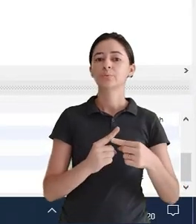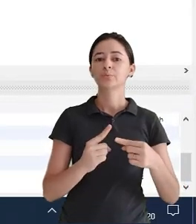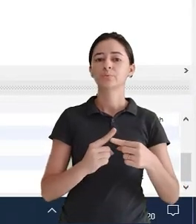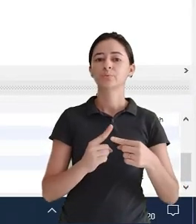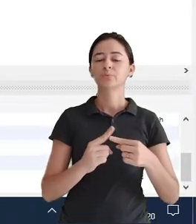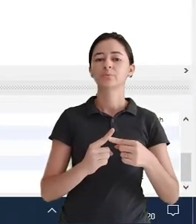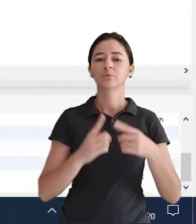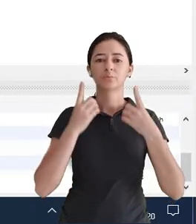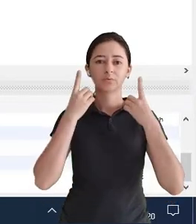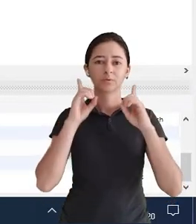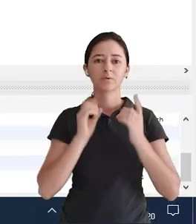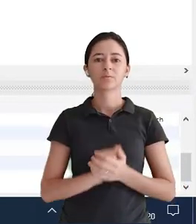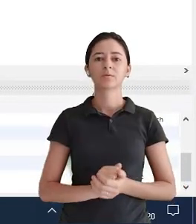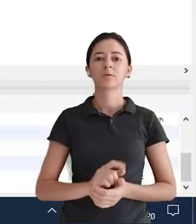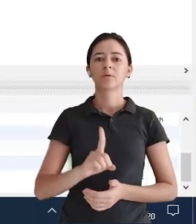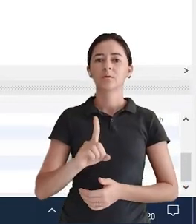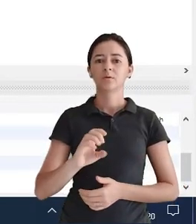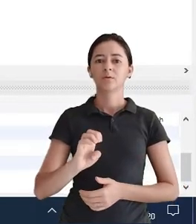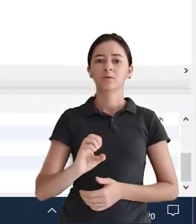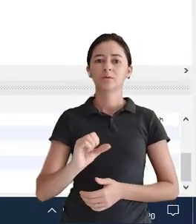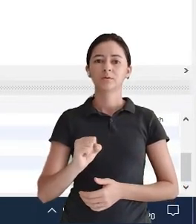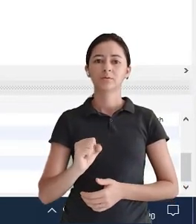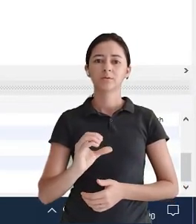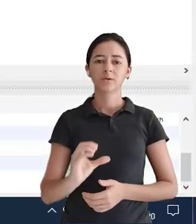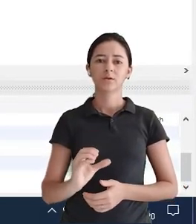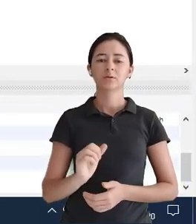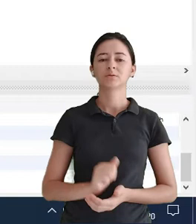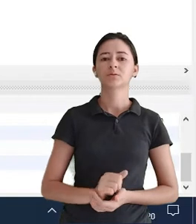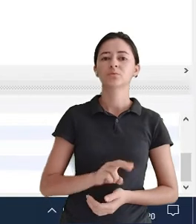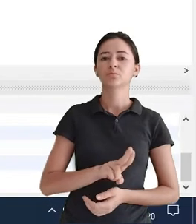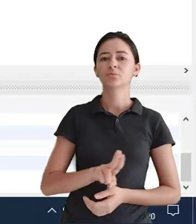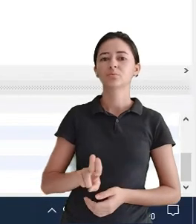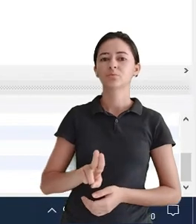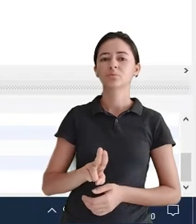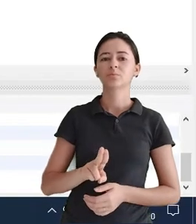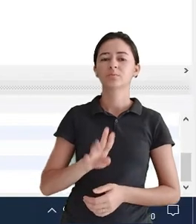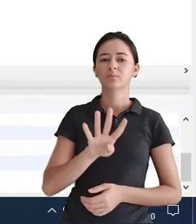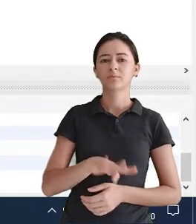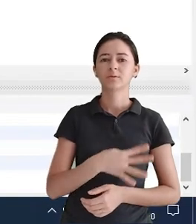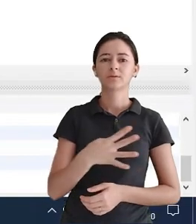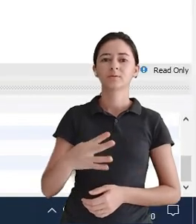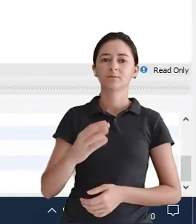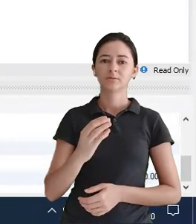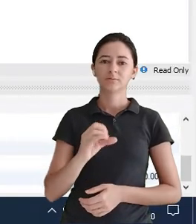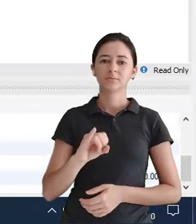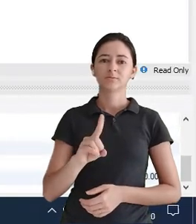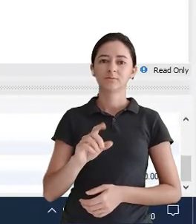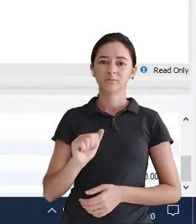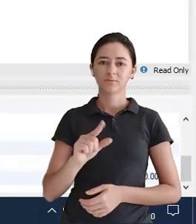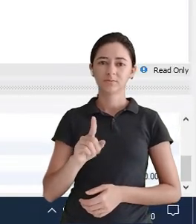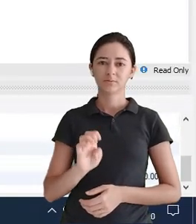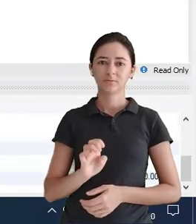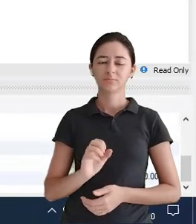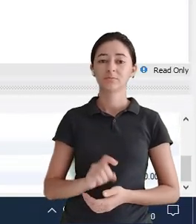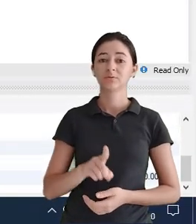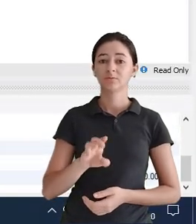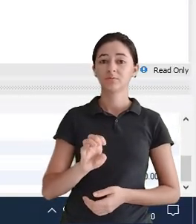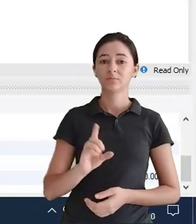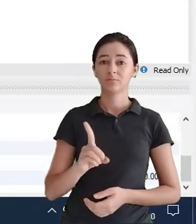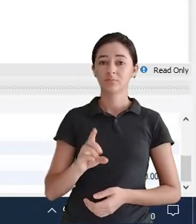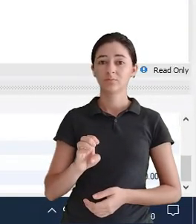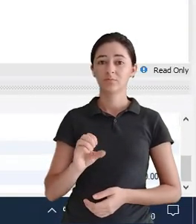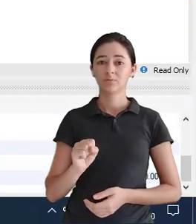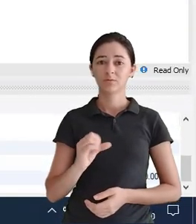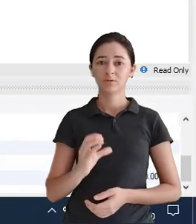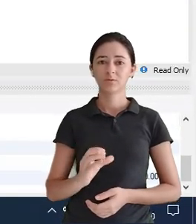Para você ver o tipo de dado Lembra que eu falei para vocês Vocês podem vir aqui E dar um desk Desk e o nome da tabela Desk cidade Olha que legal que fica Então quando a gente